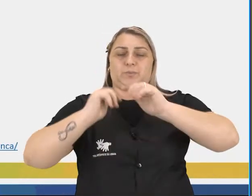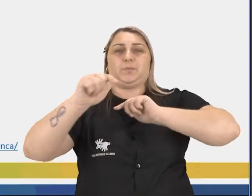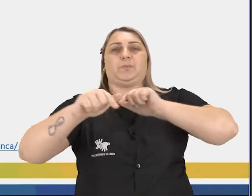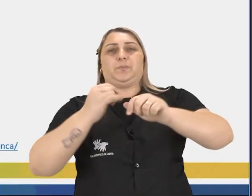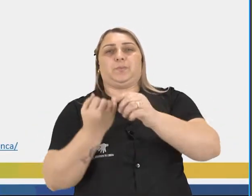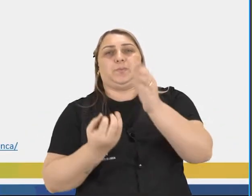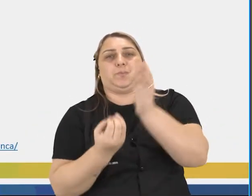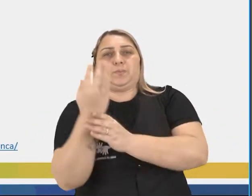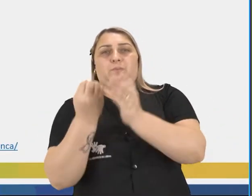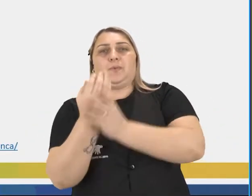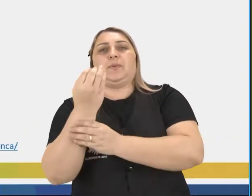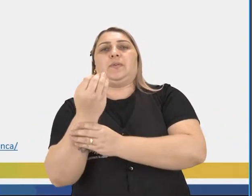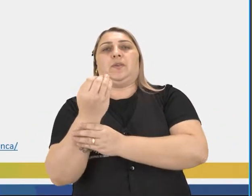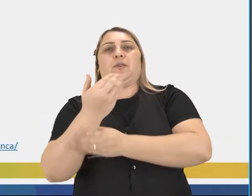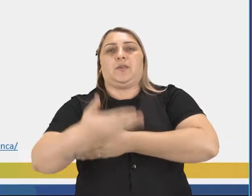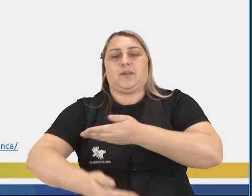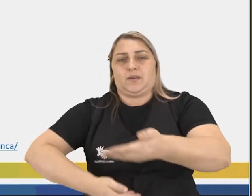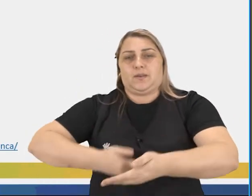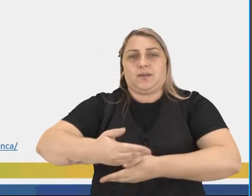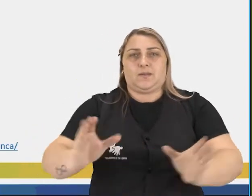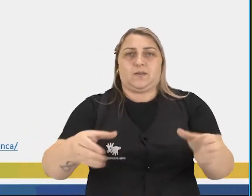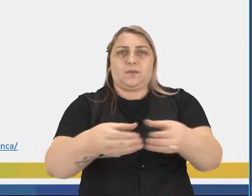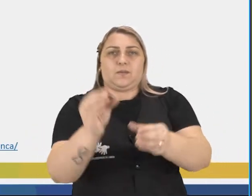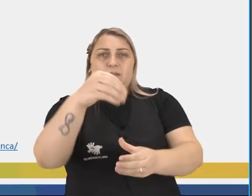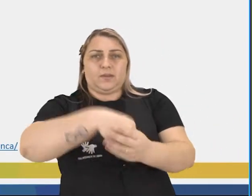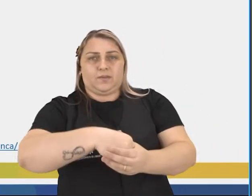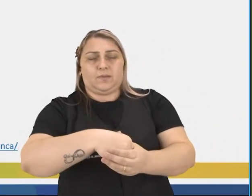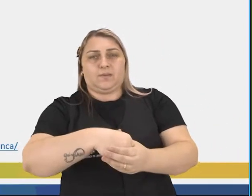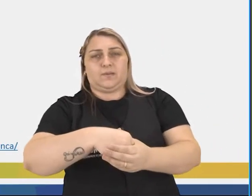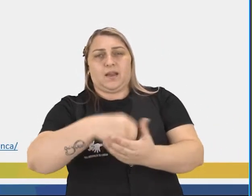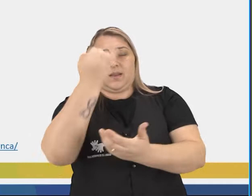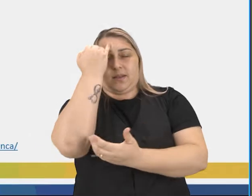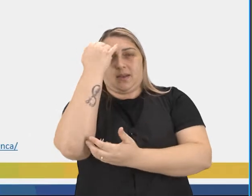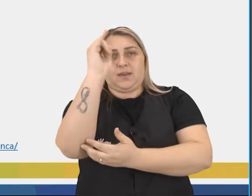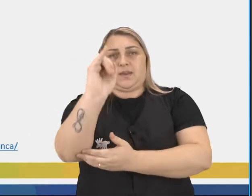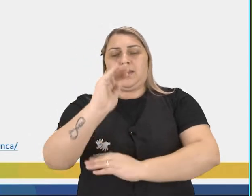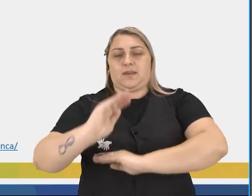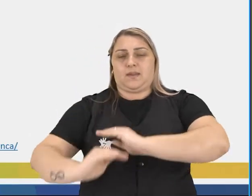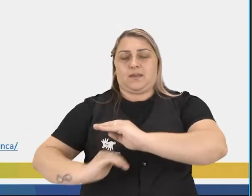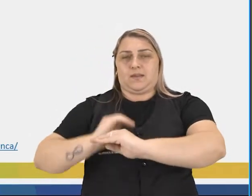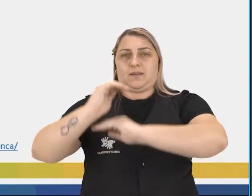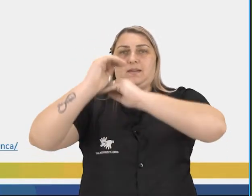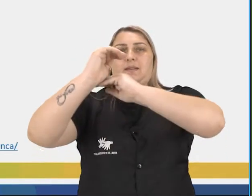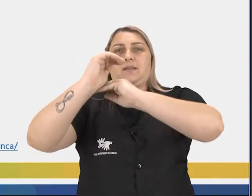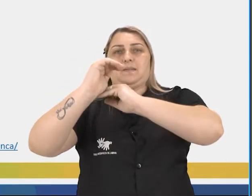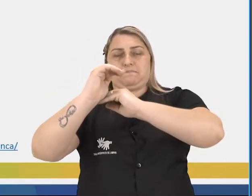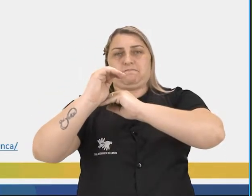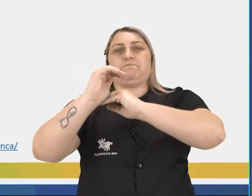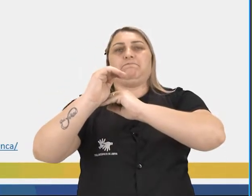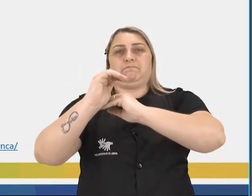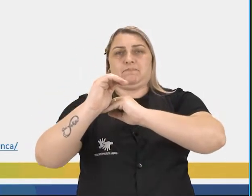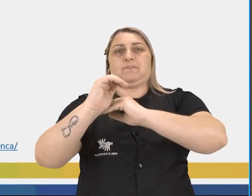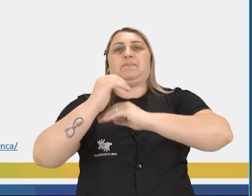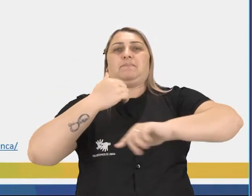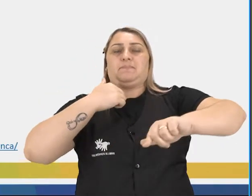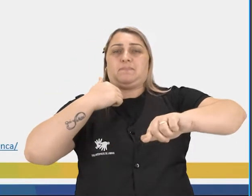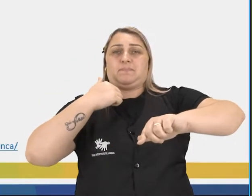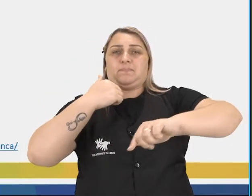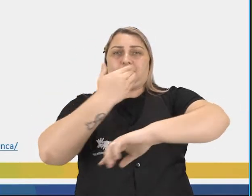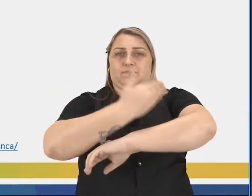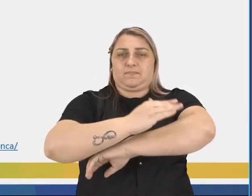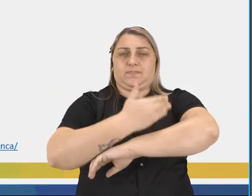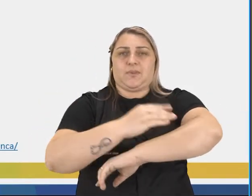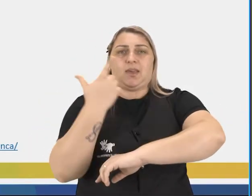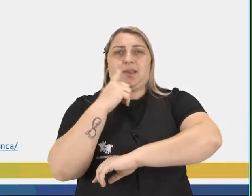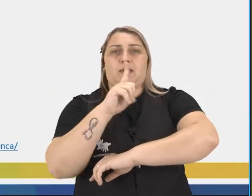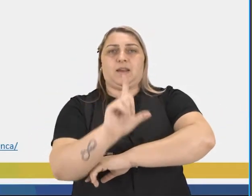criação e de integração a um grupo. Essa ideia de processo, instrumento e exercício ganha